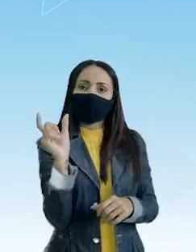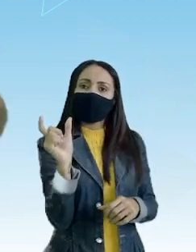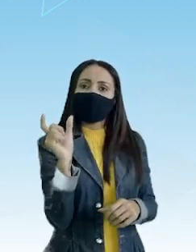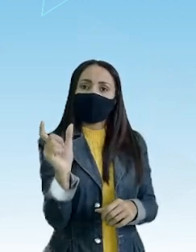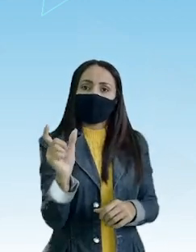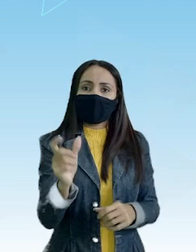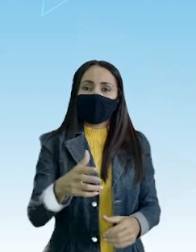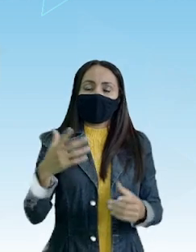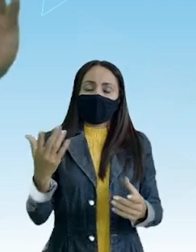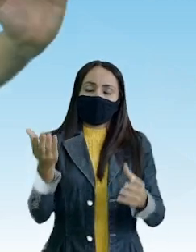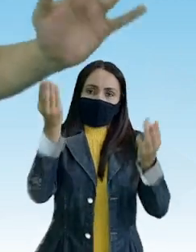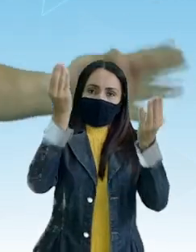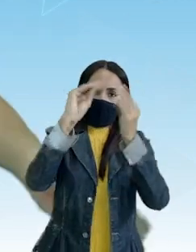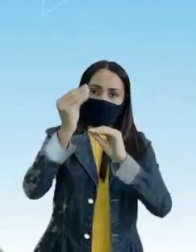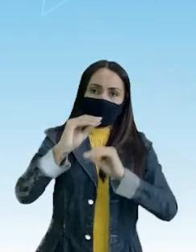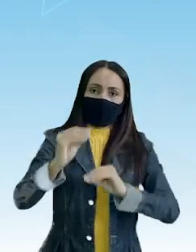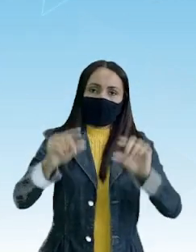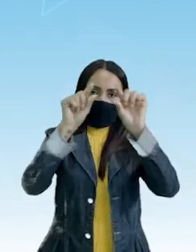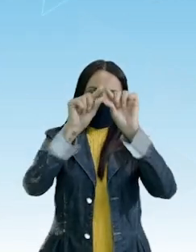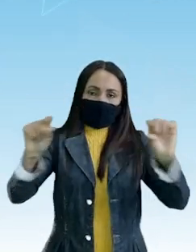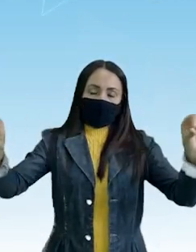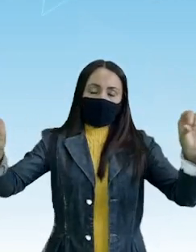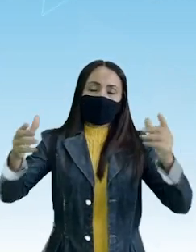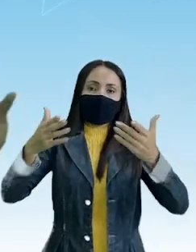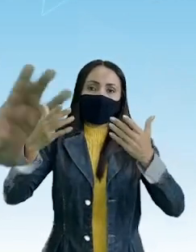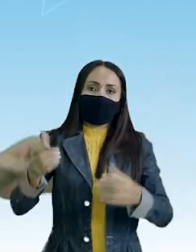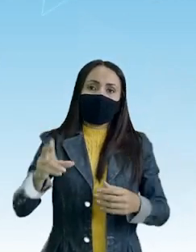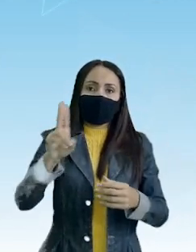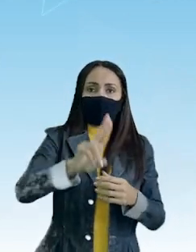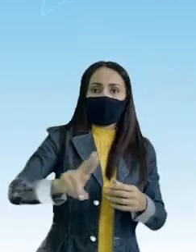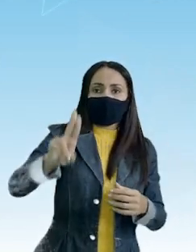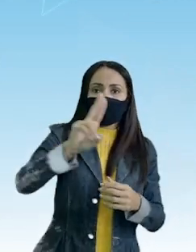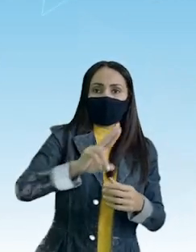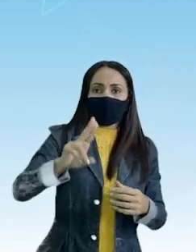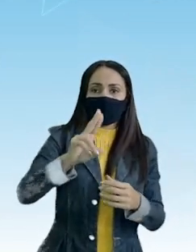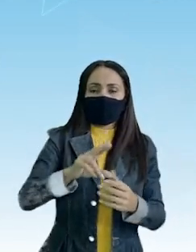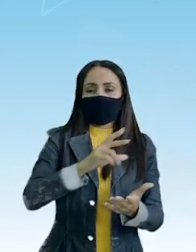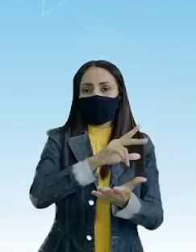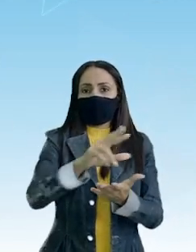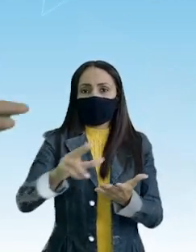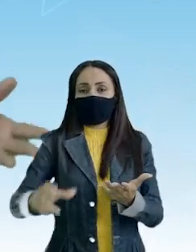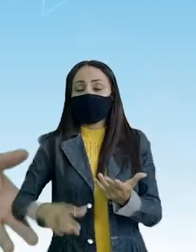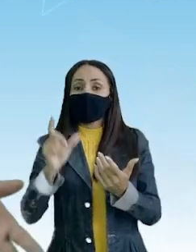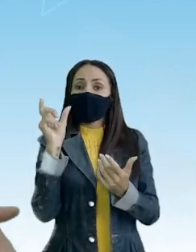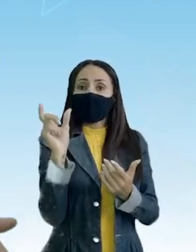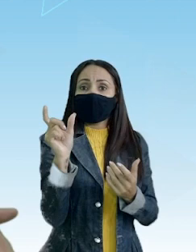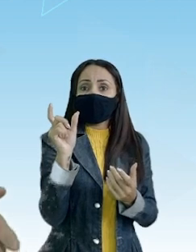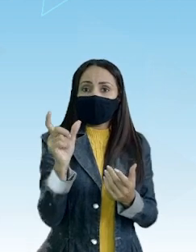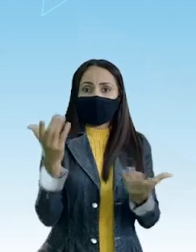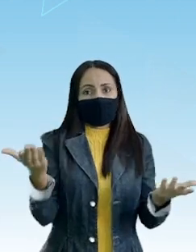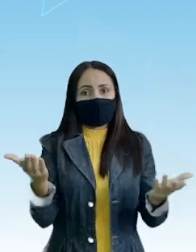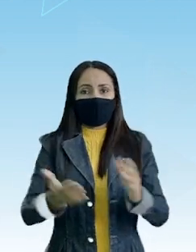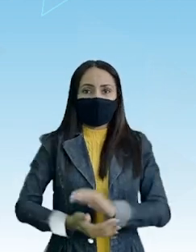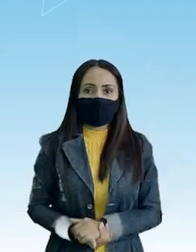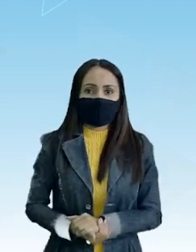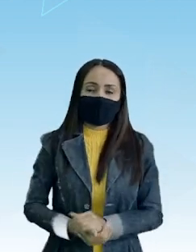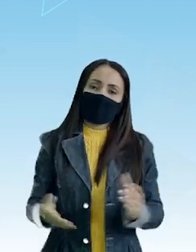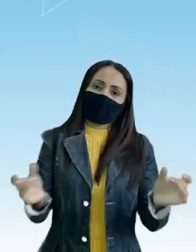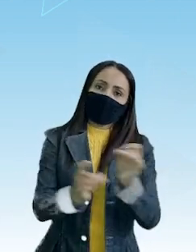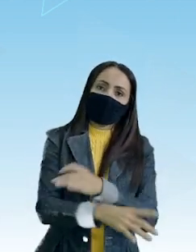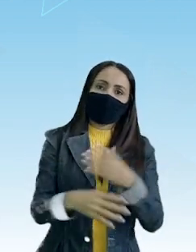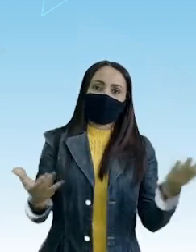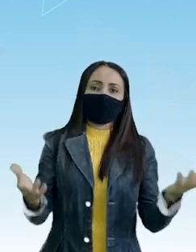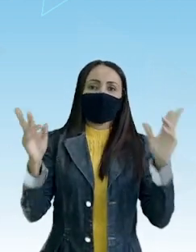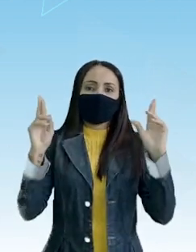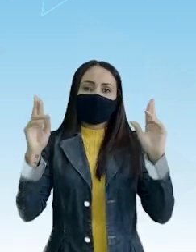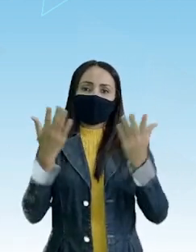emprego Delas Quando usa Soar Soar Afim Separado Afim Junto E é isso aí Por hoje é só Espero